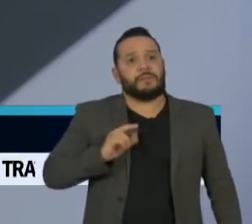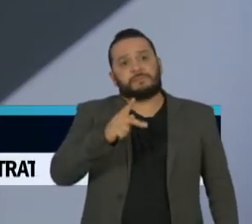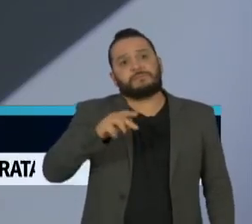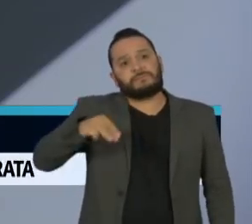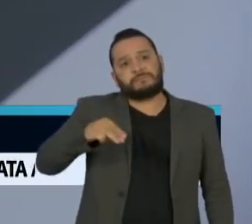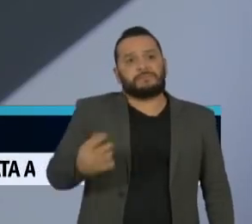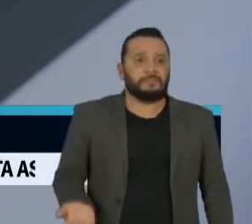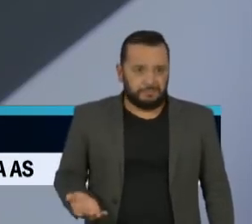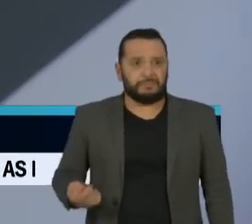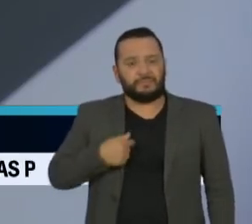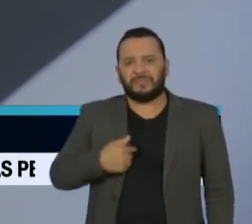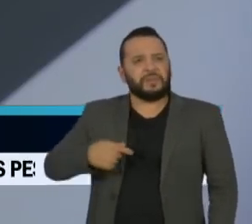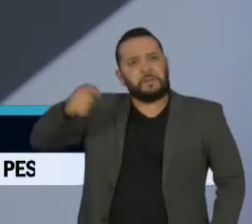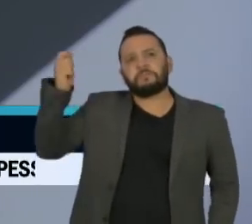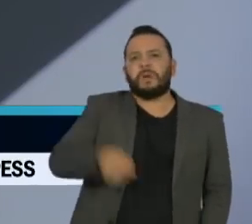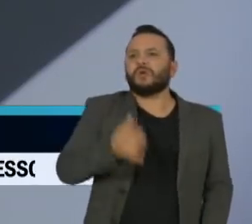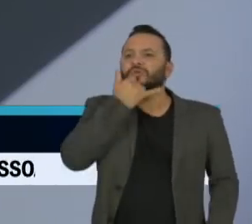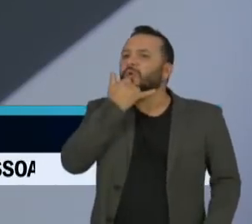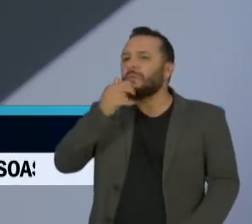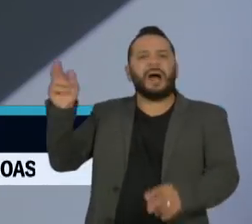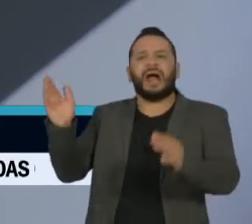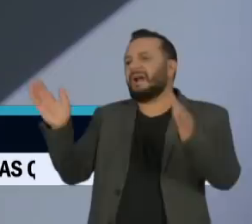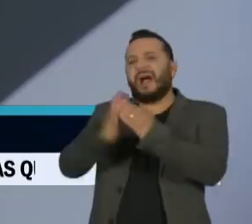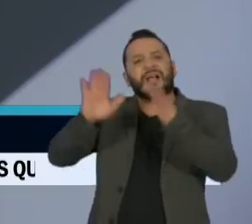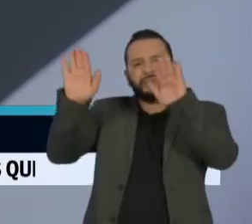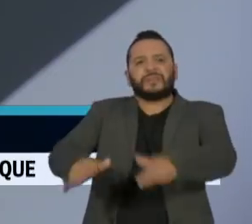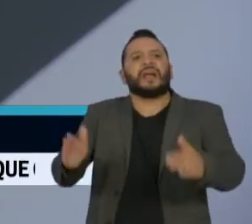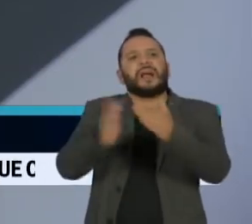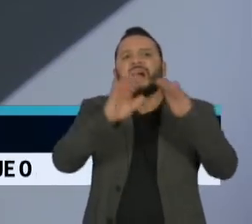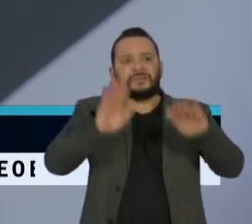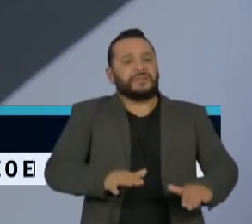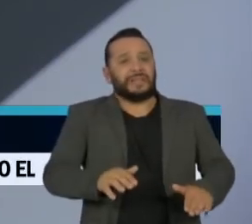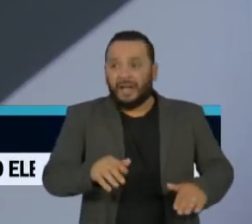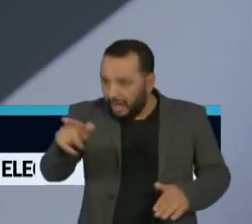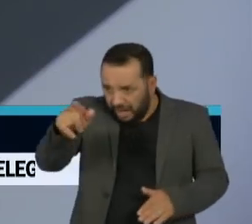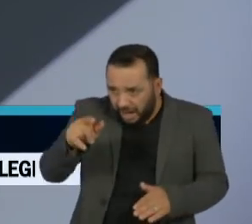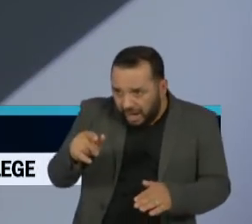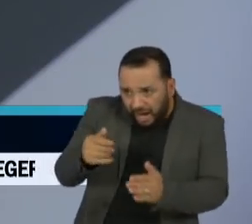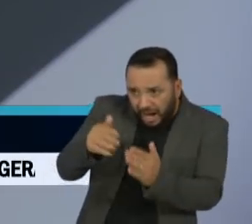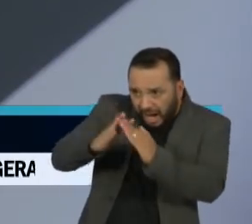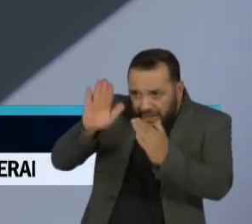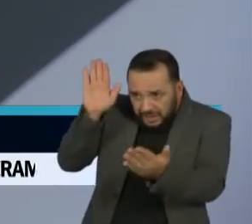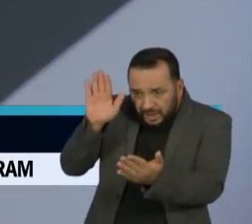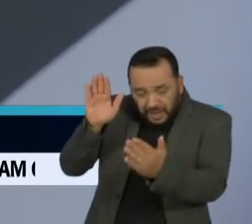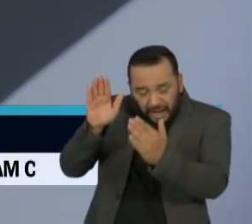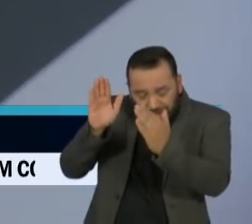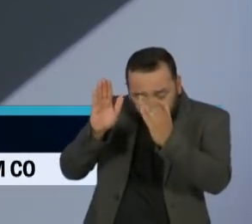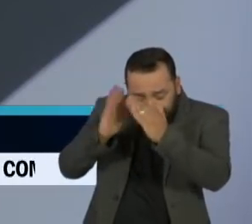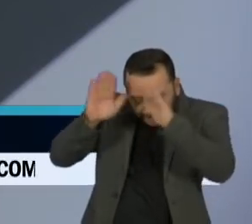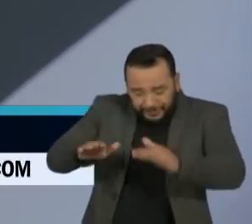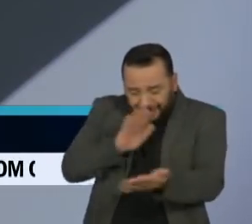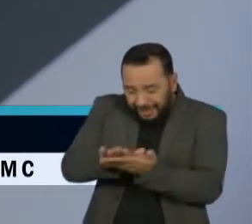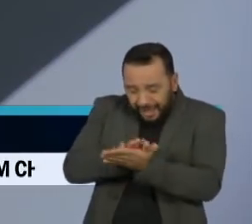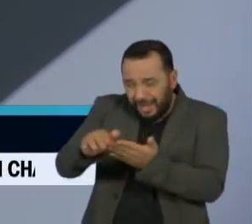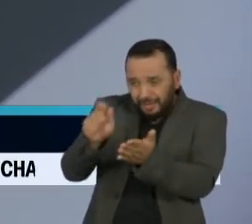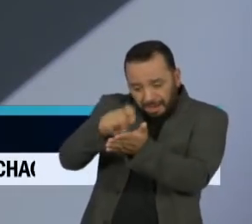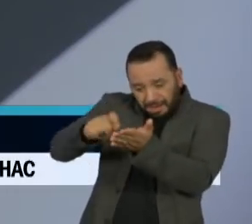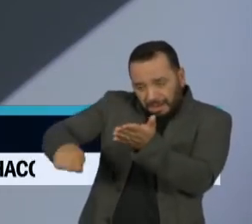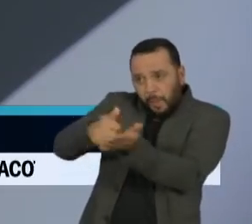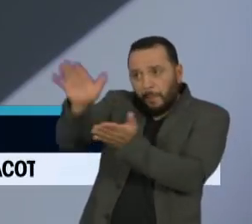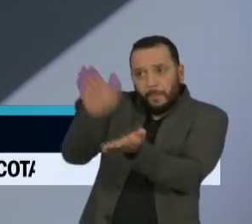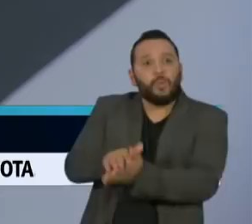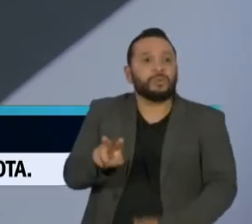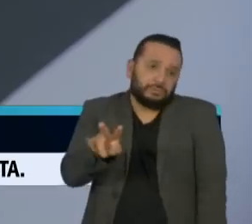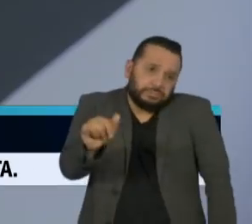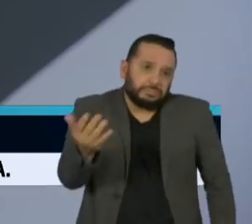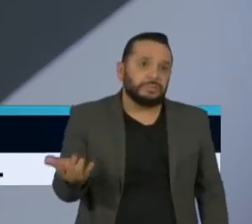polícia militar ali garantindo que as pessoas vão ter que ter algum tipo de multa. E eu não sei se isso é politicamente factível nesse momento.